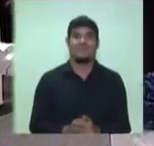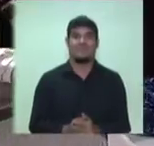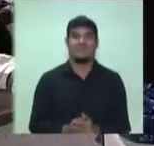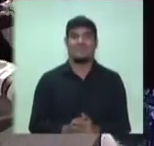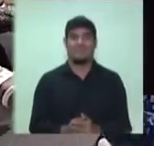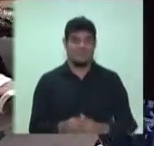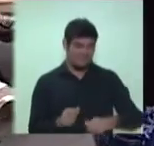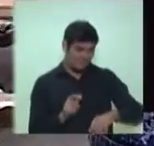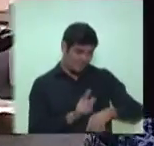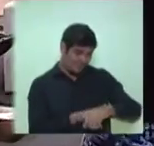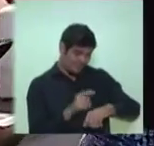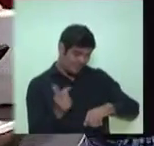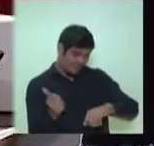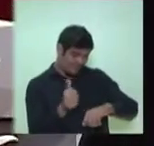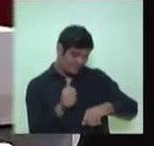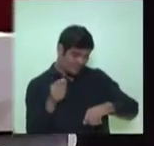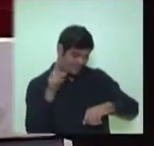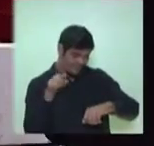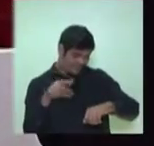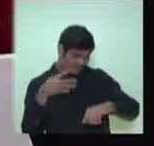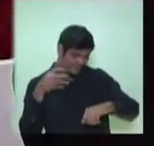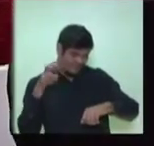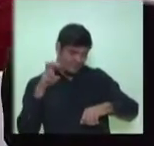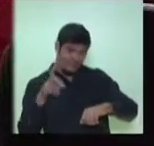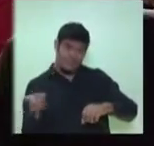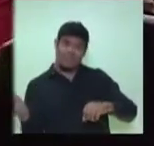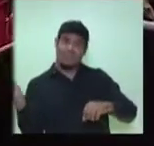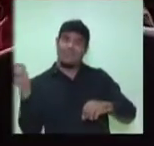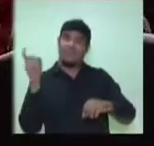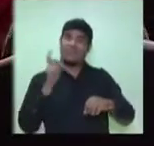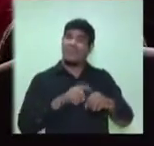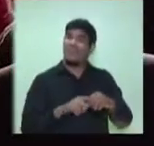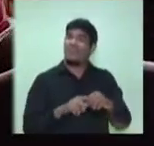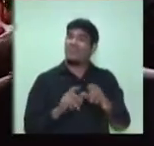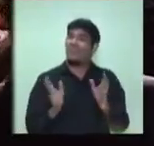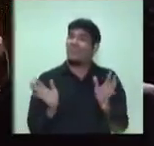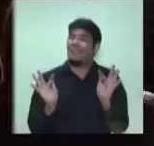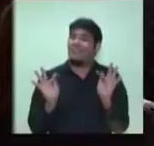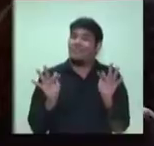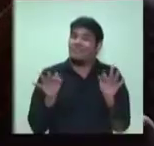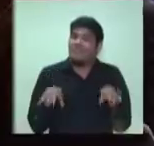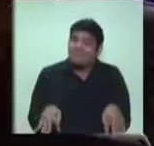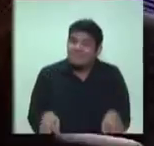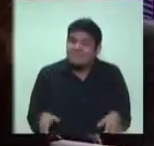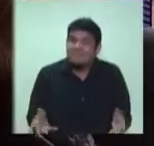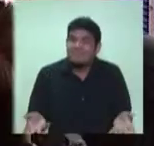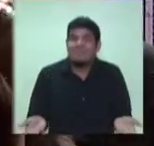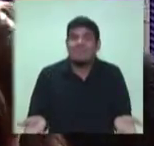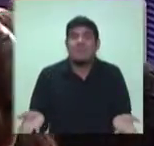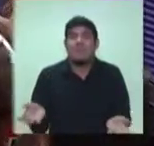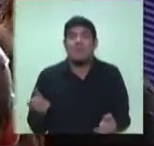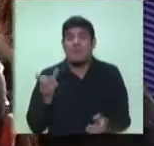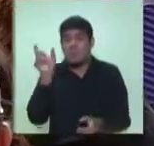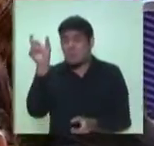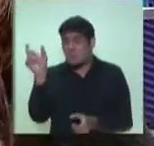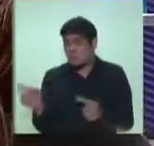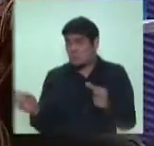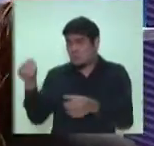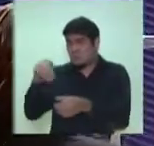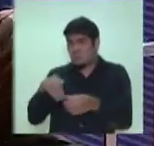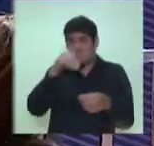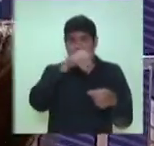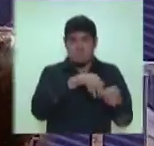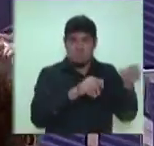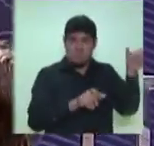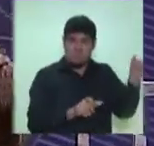11 horas e 45 minutos, estamos de volta com o último bloco deste debate. E agora os candidatos vão fazer as considerações